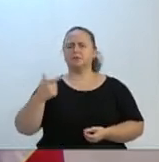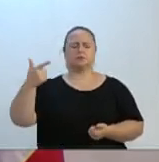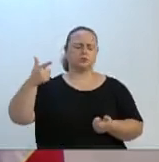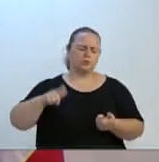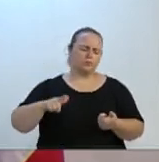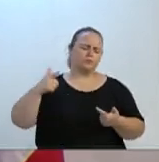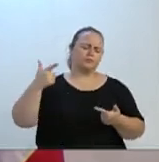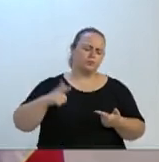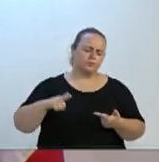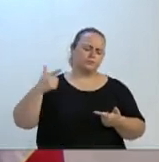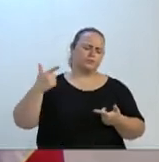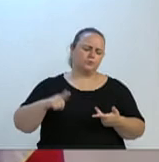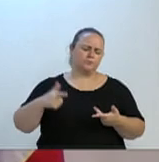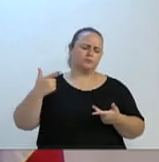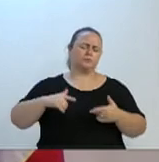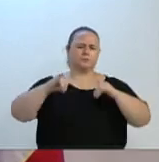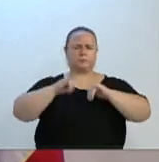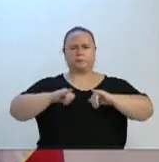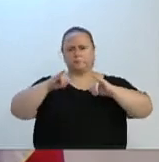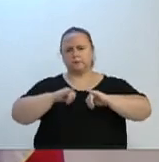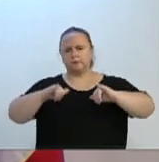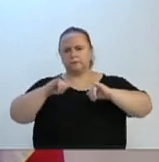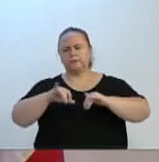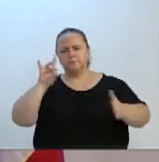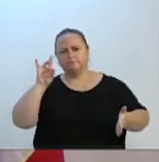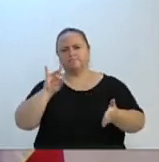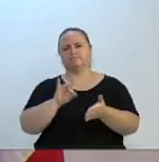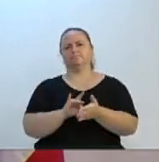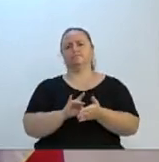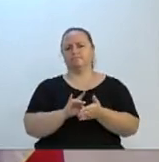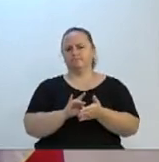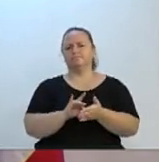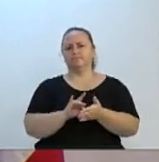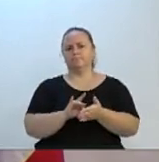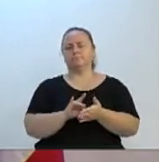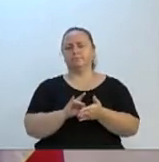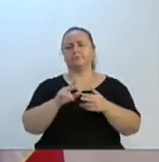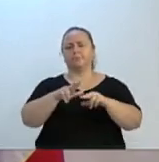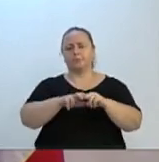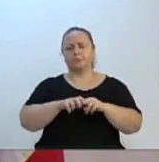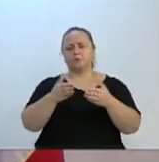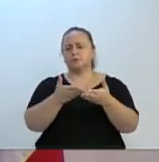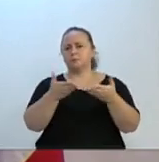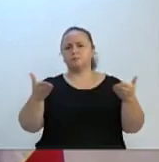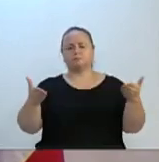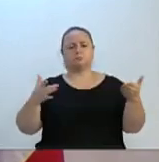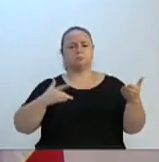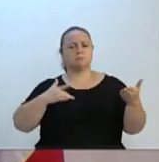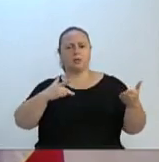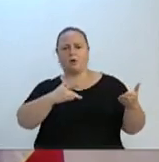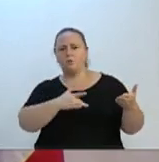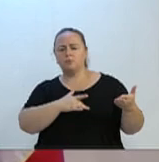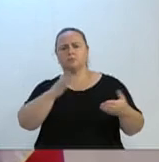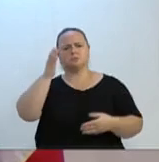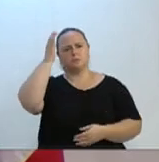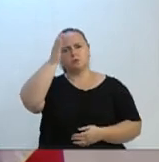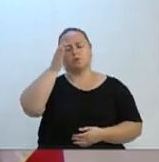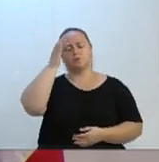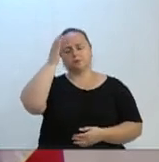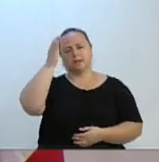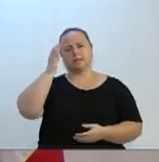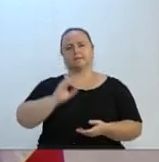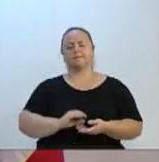de divulgação de informações de filha dignas e também com relação à saúde aqui no município de Blumenau.